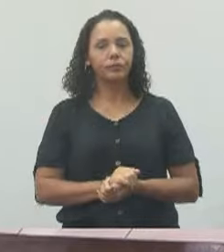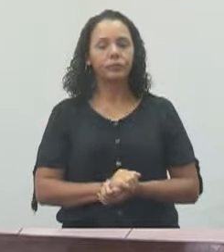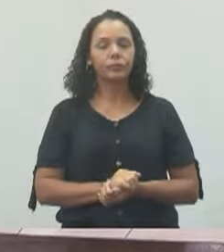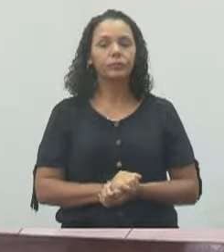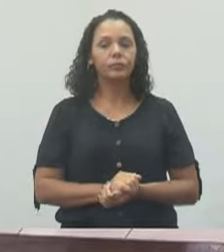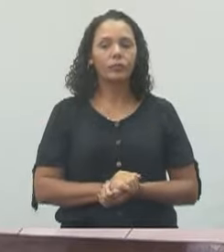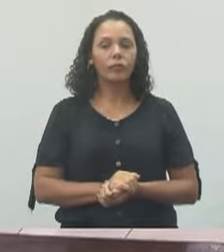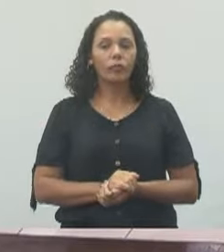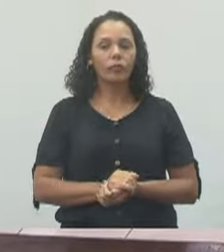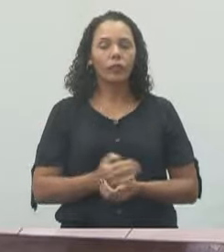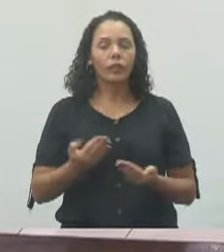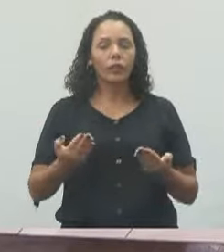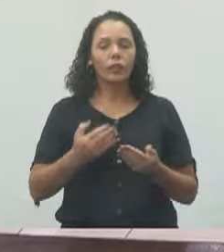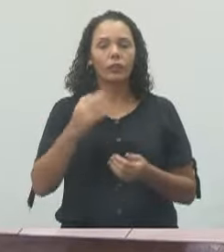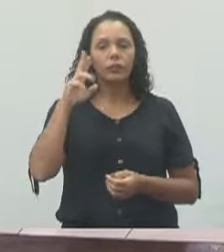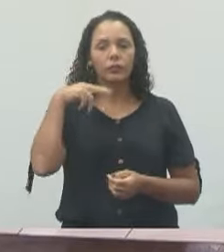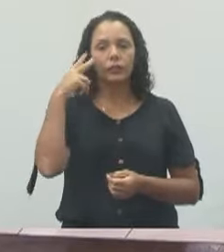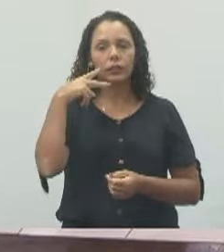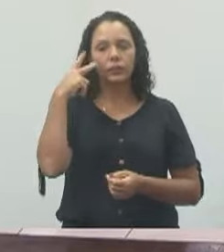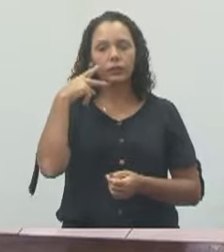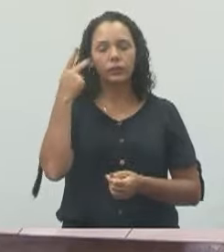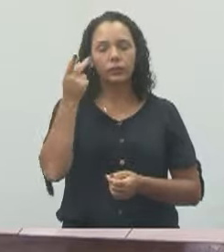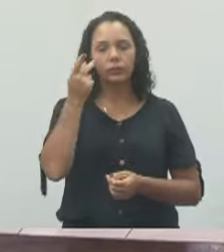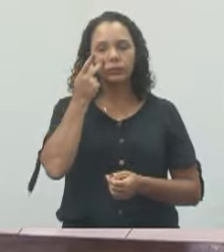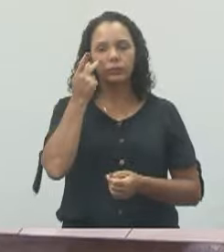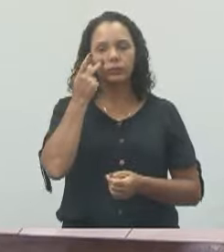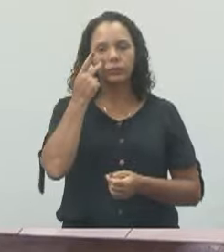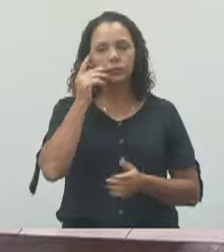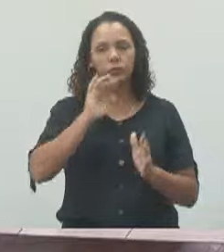Vereador Paulino dos Condutores, Podemos.